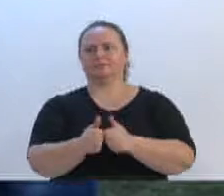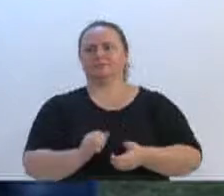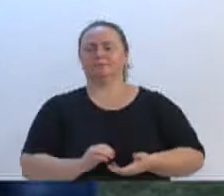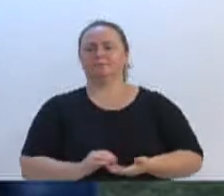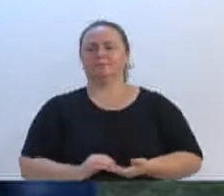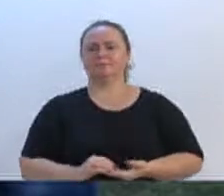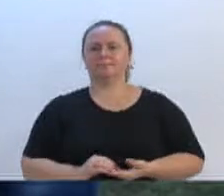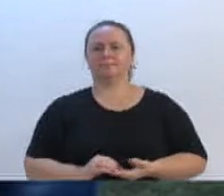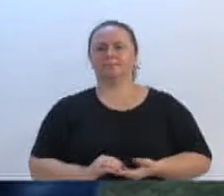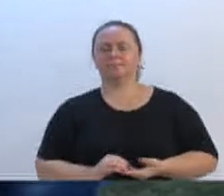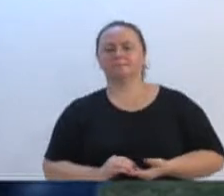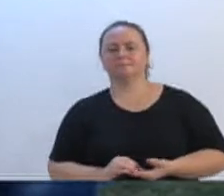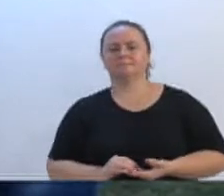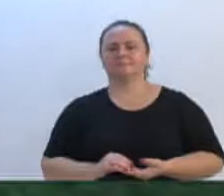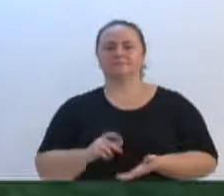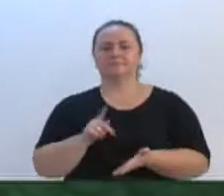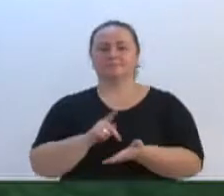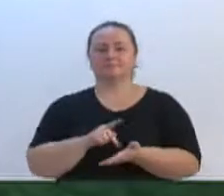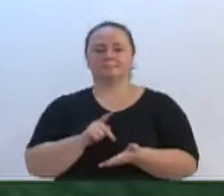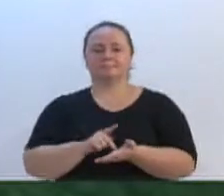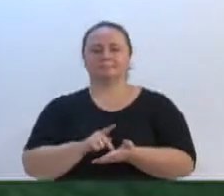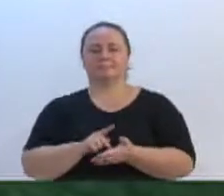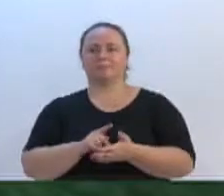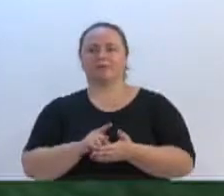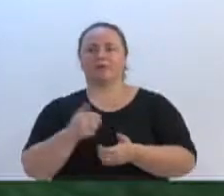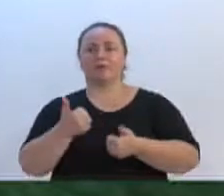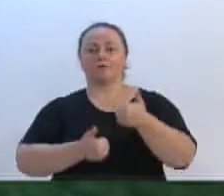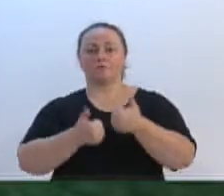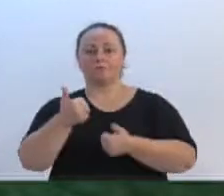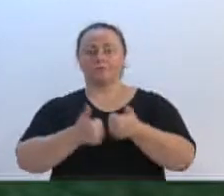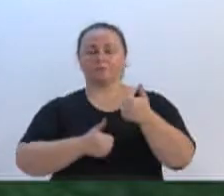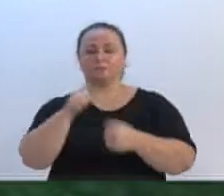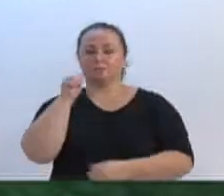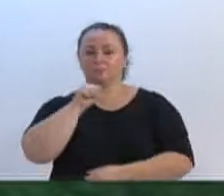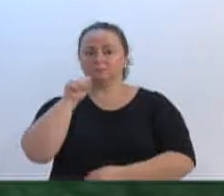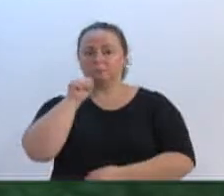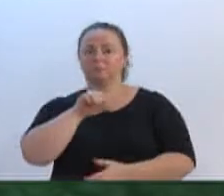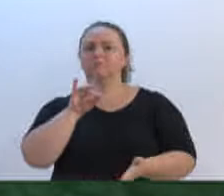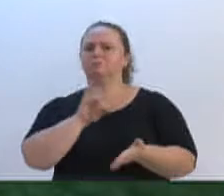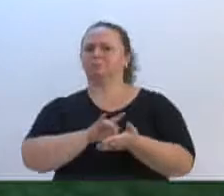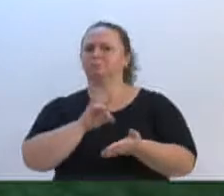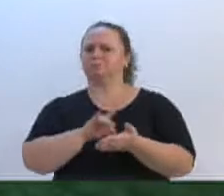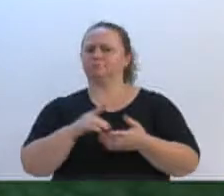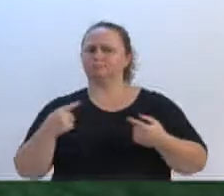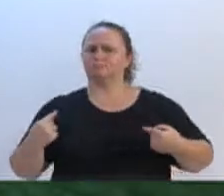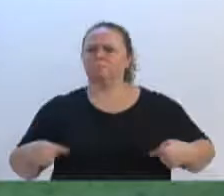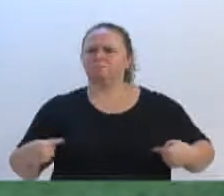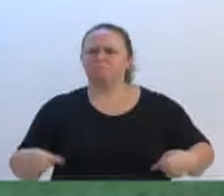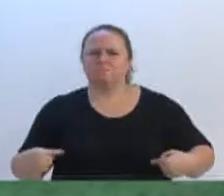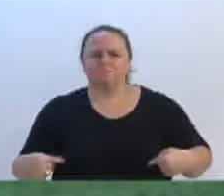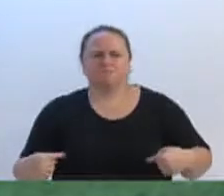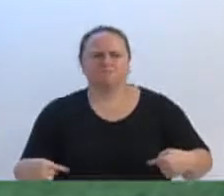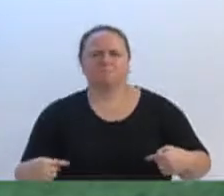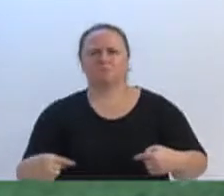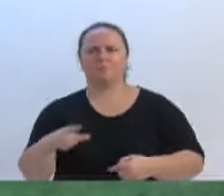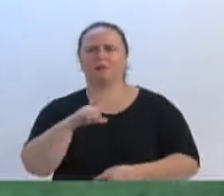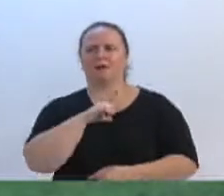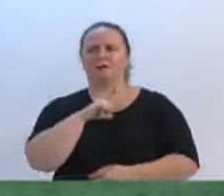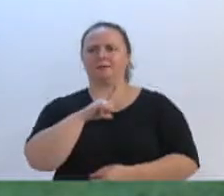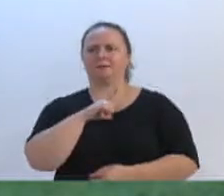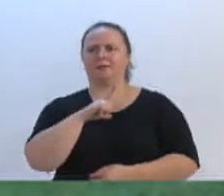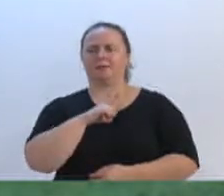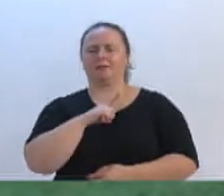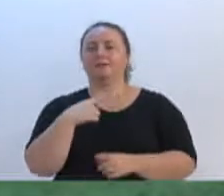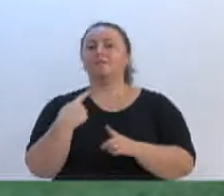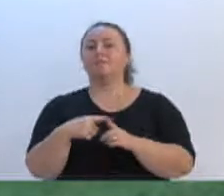que o futebol feminino hoje em dia está sendo bem mais disputado do que o time masculino. Porque o time feminino